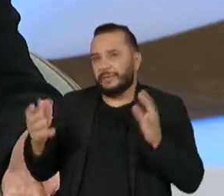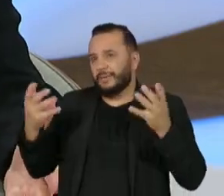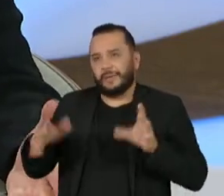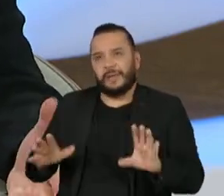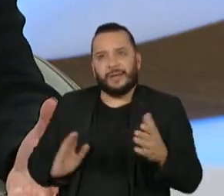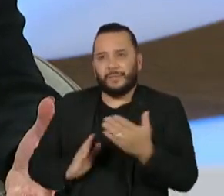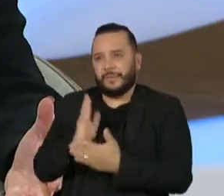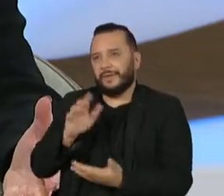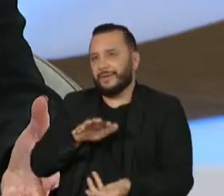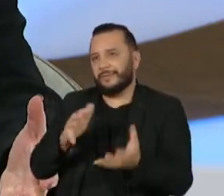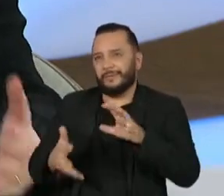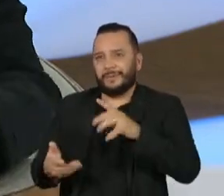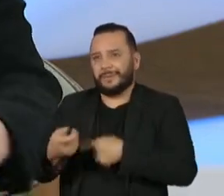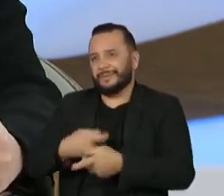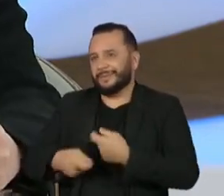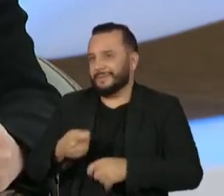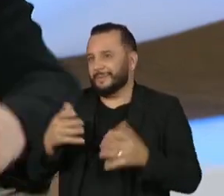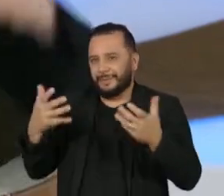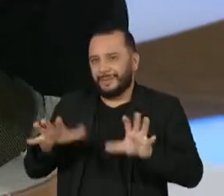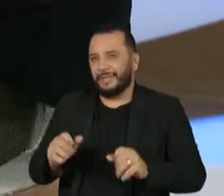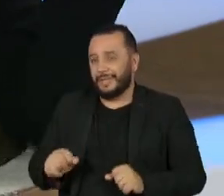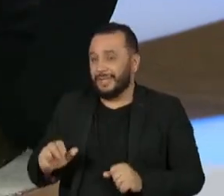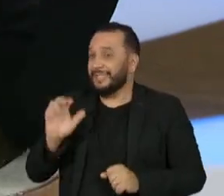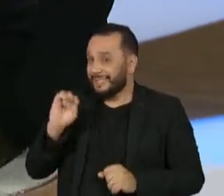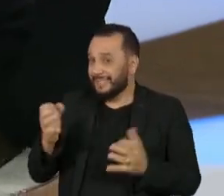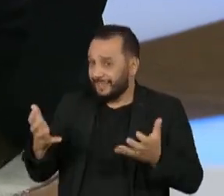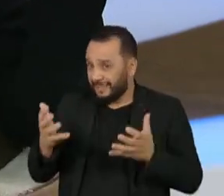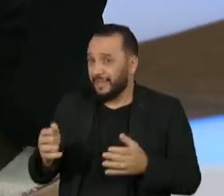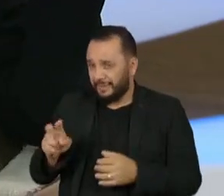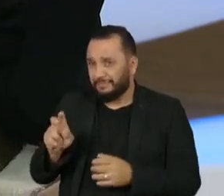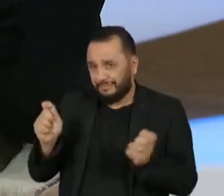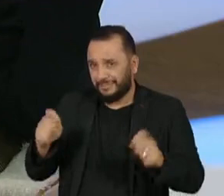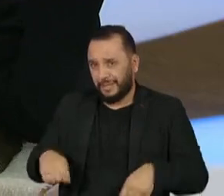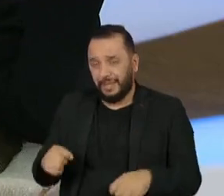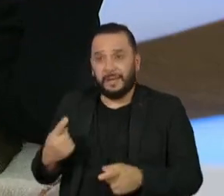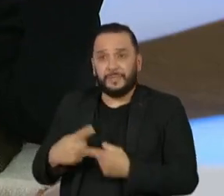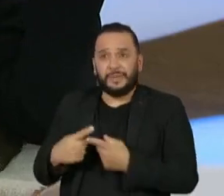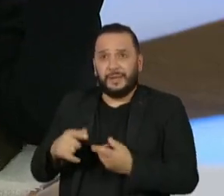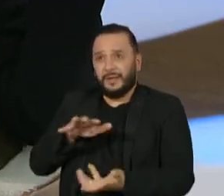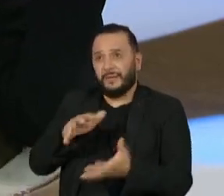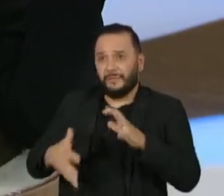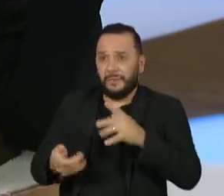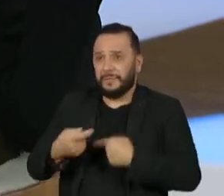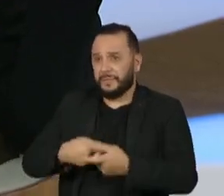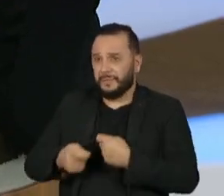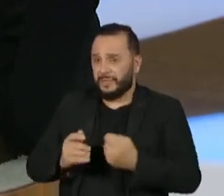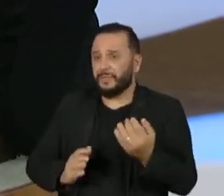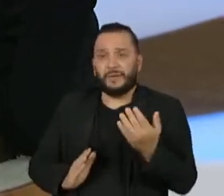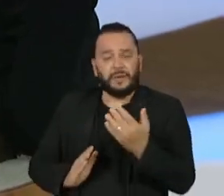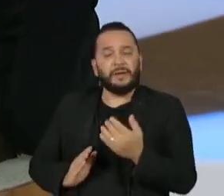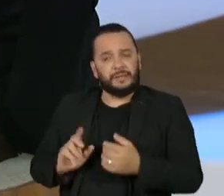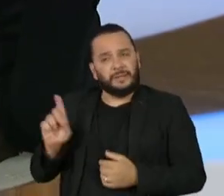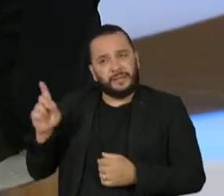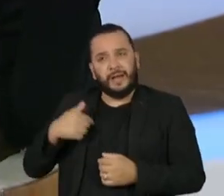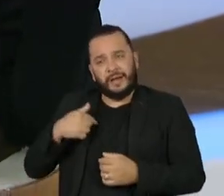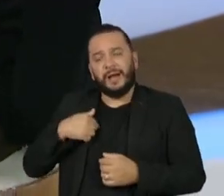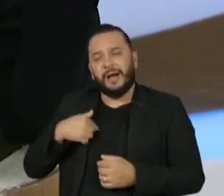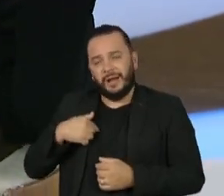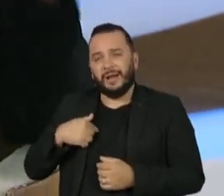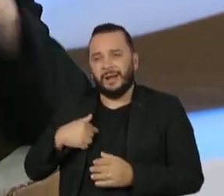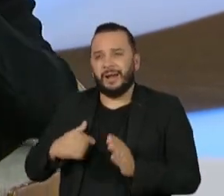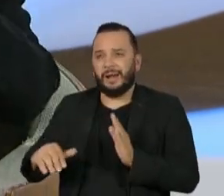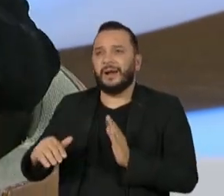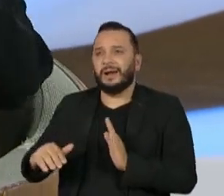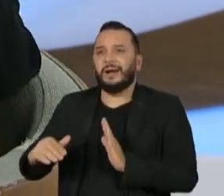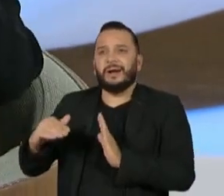administrativa. Esse que é o grande problema. Porque se quiser, faz. Por isso que eu sou contra a reforma administrativa que está na Câmara dos Deputados, parada na Câmara dos